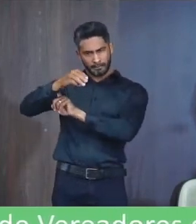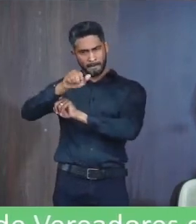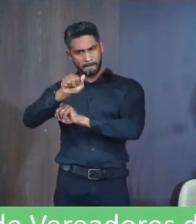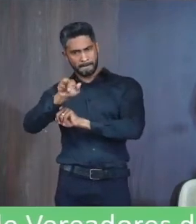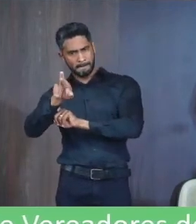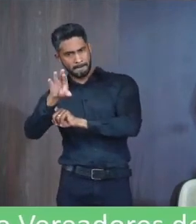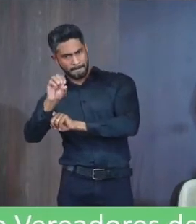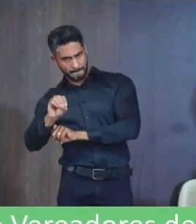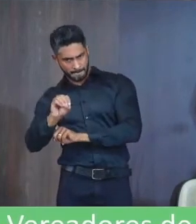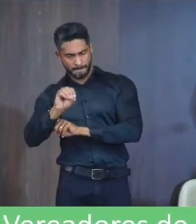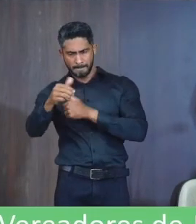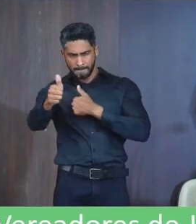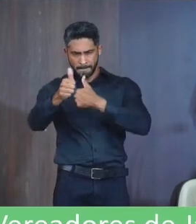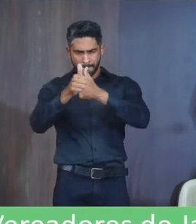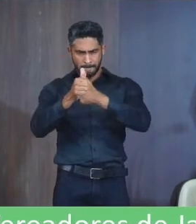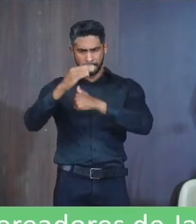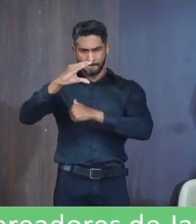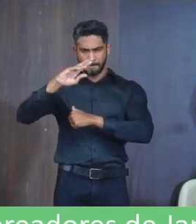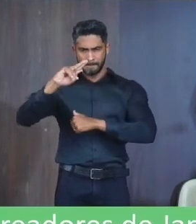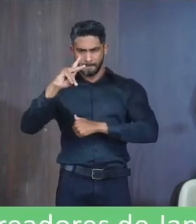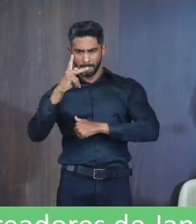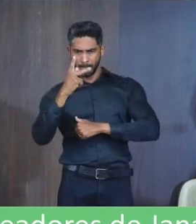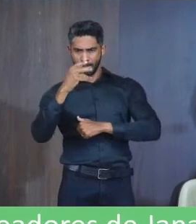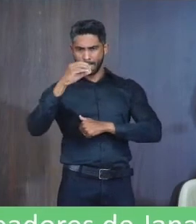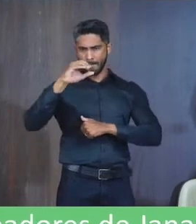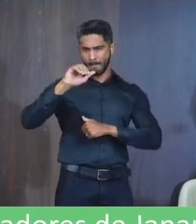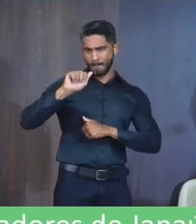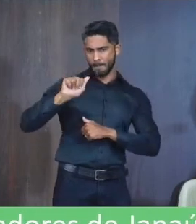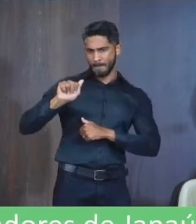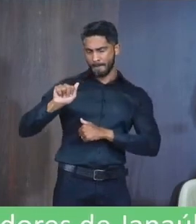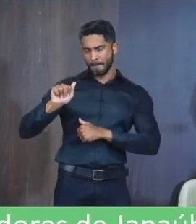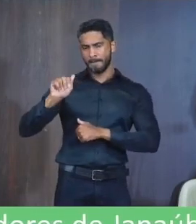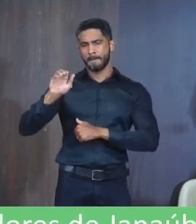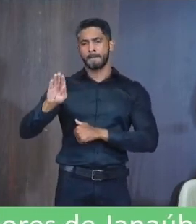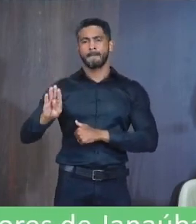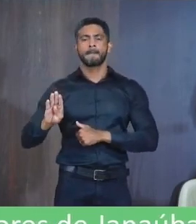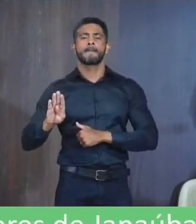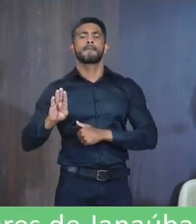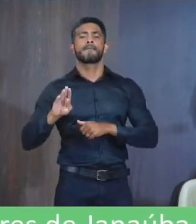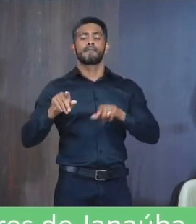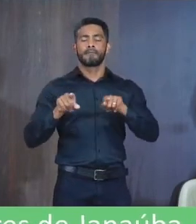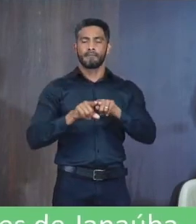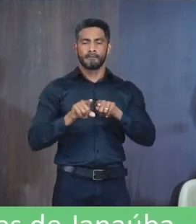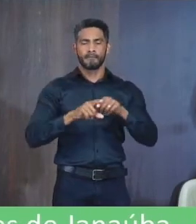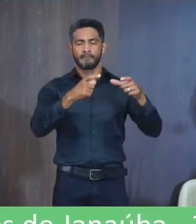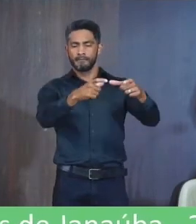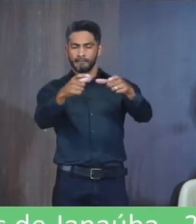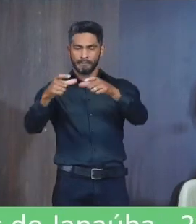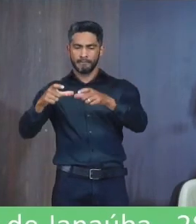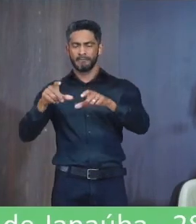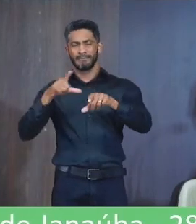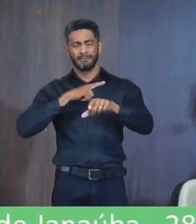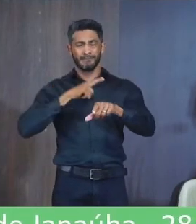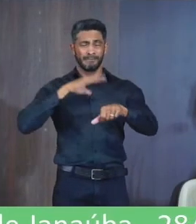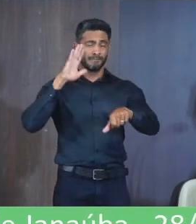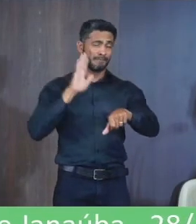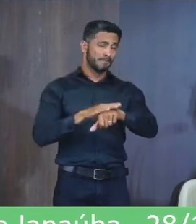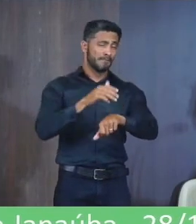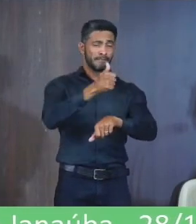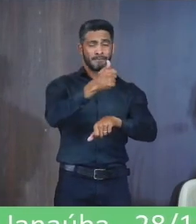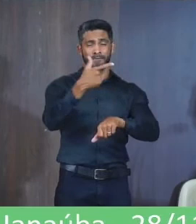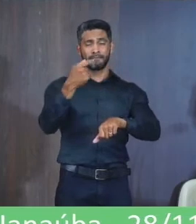Também na região Lida Coab Vila Isaías Joaquim Bispo Baixo da Colônia Que atende Mais de 120 crianças